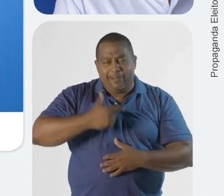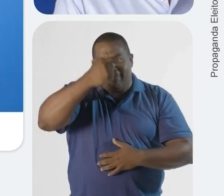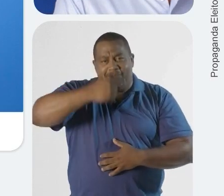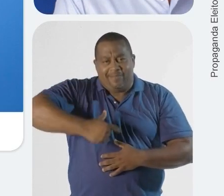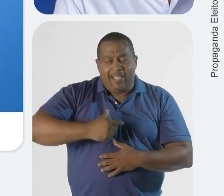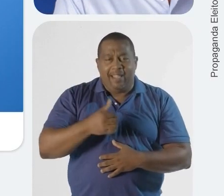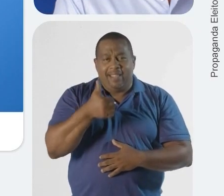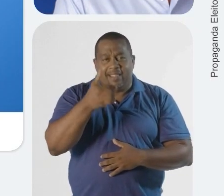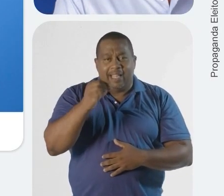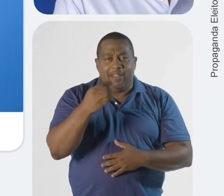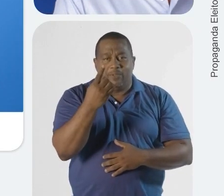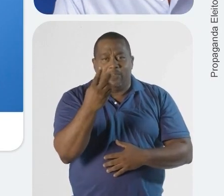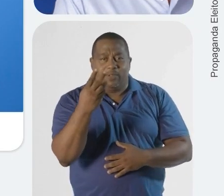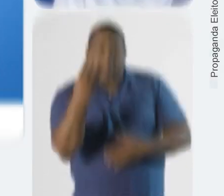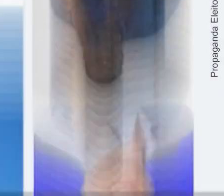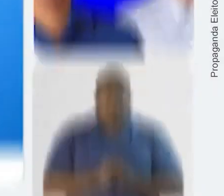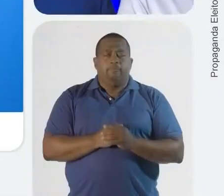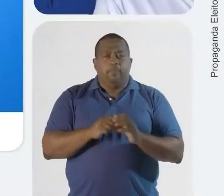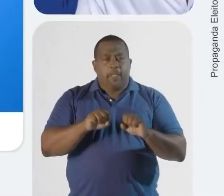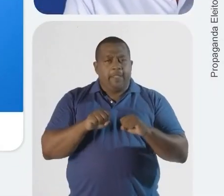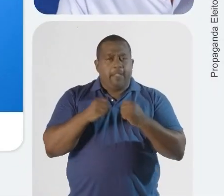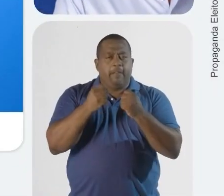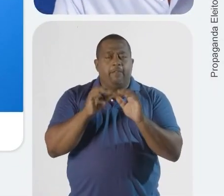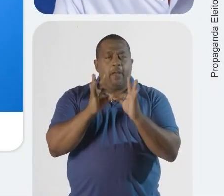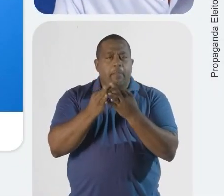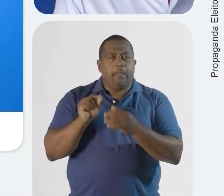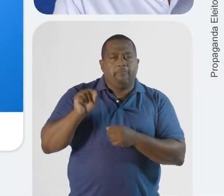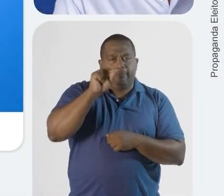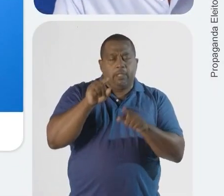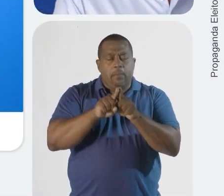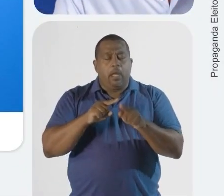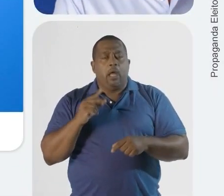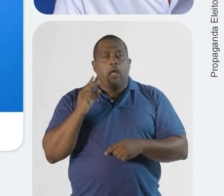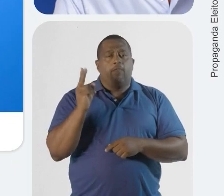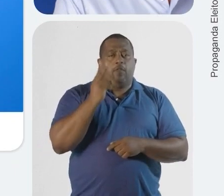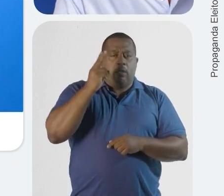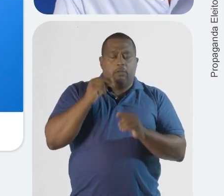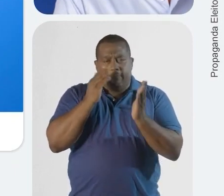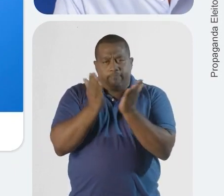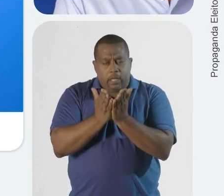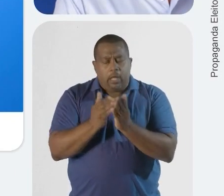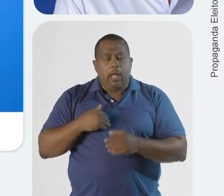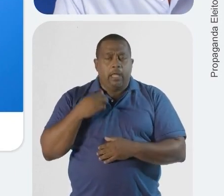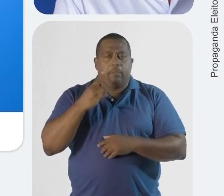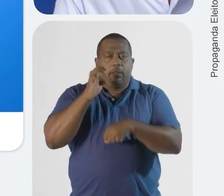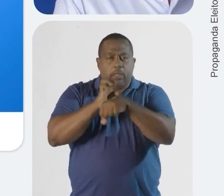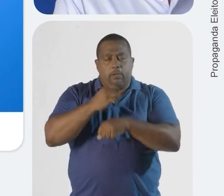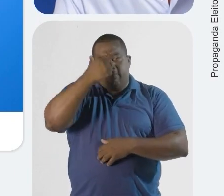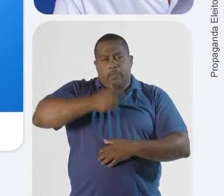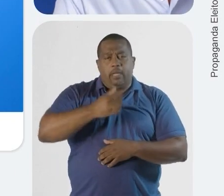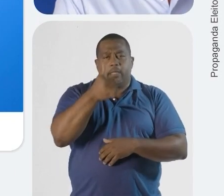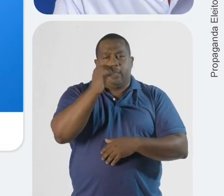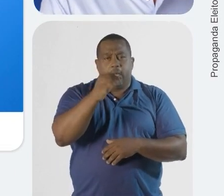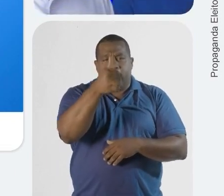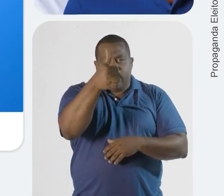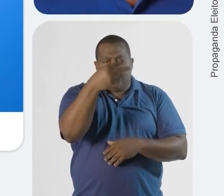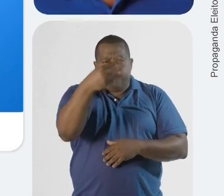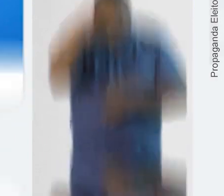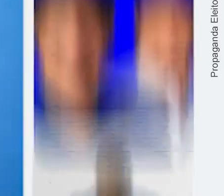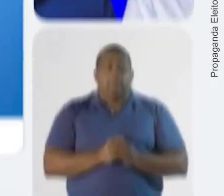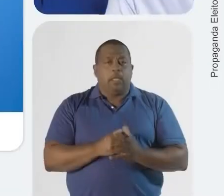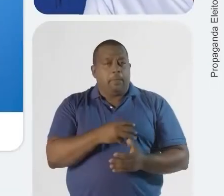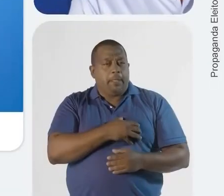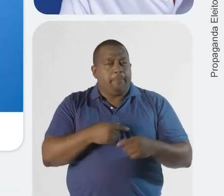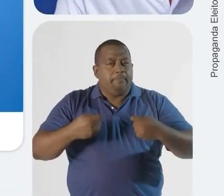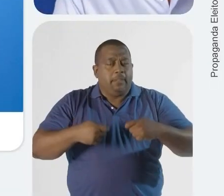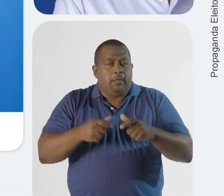Jurailton Santos, 10, 1, 2, 3. Em defesa das famílias e dos valores cristãos, para deputado estadual, Samuel Júnior, 10, 133.